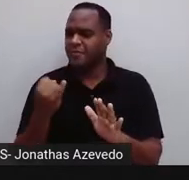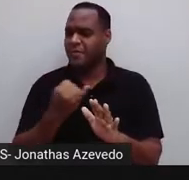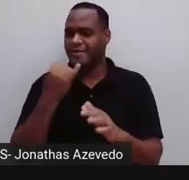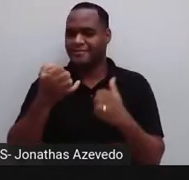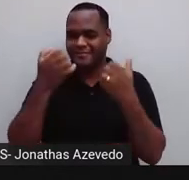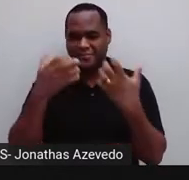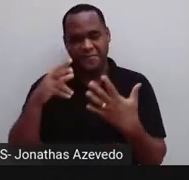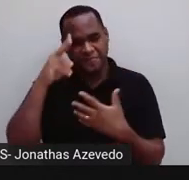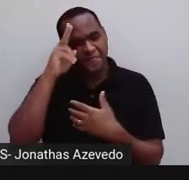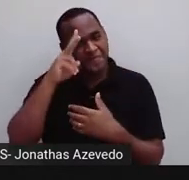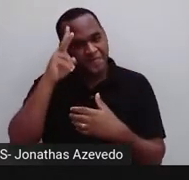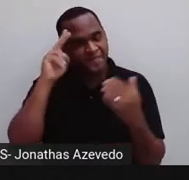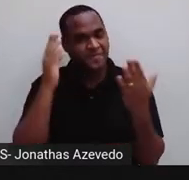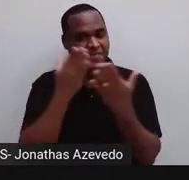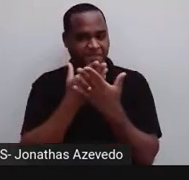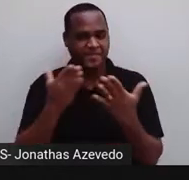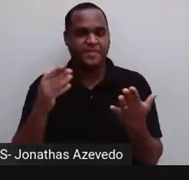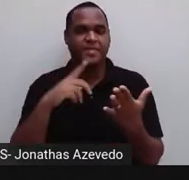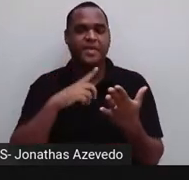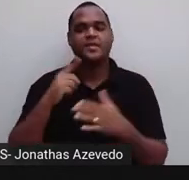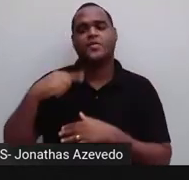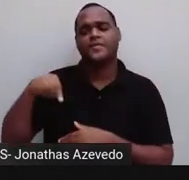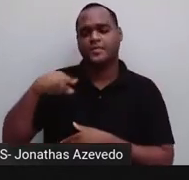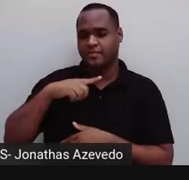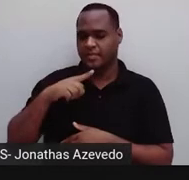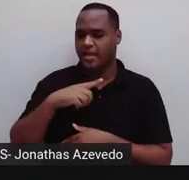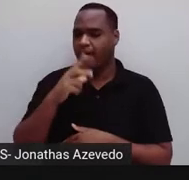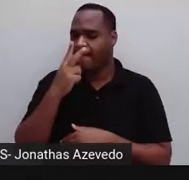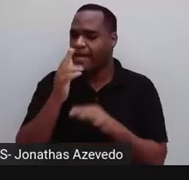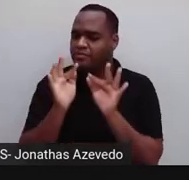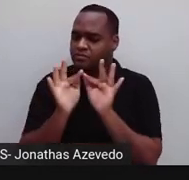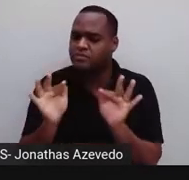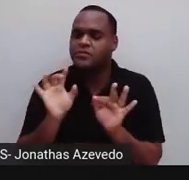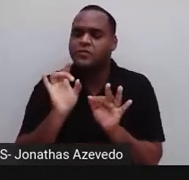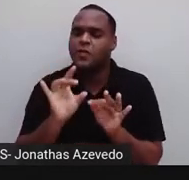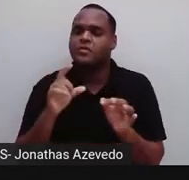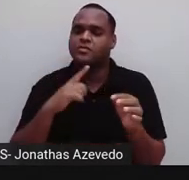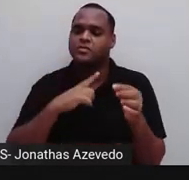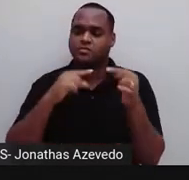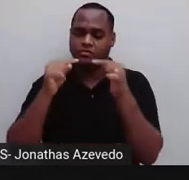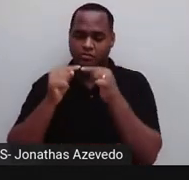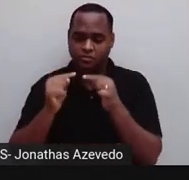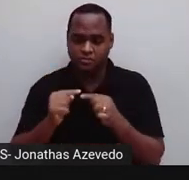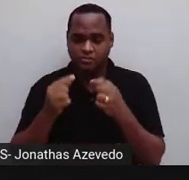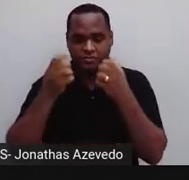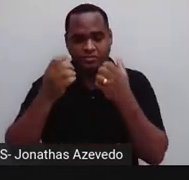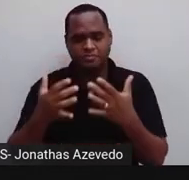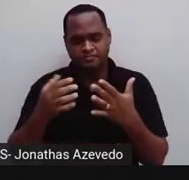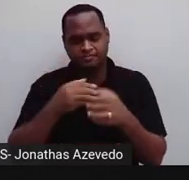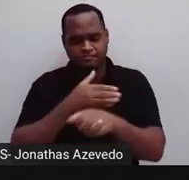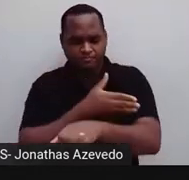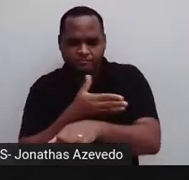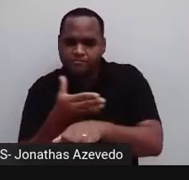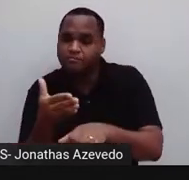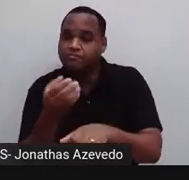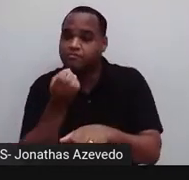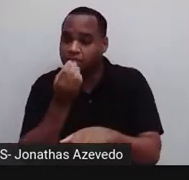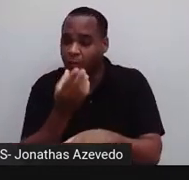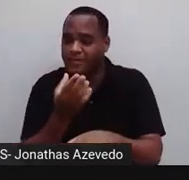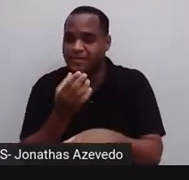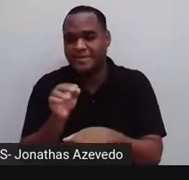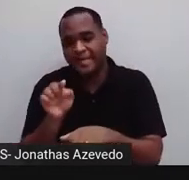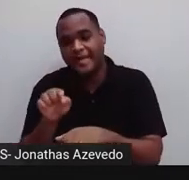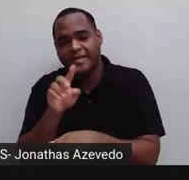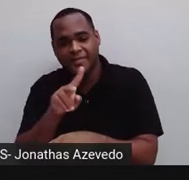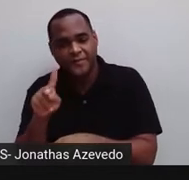lembrar o seguinte, a gente sempre está habituado, sempre está habituada com o professor